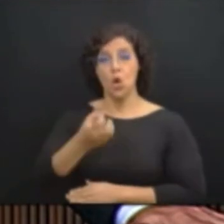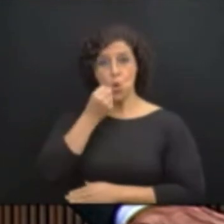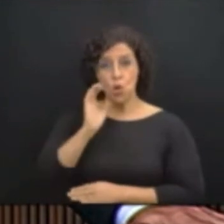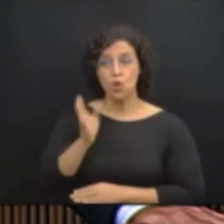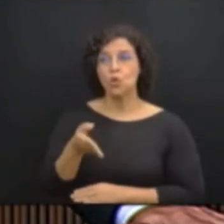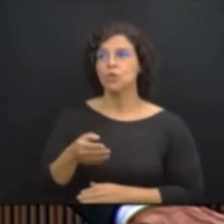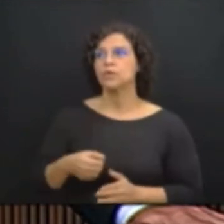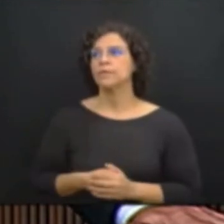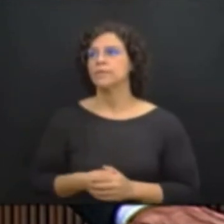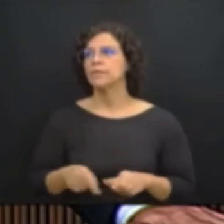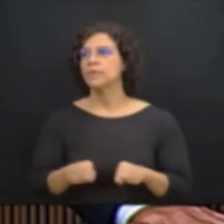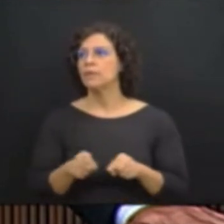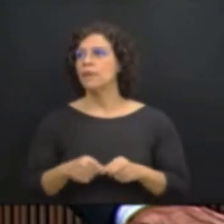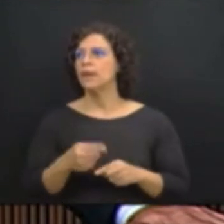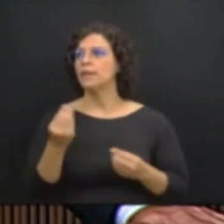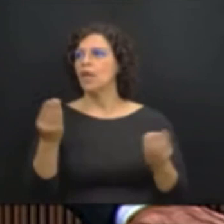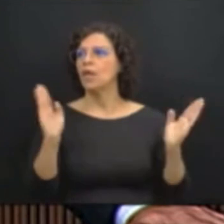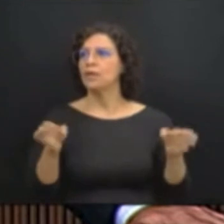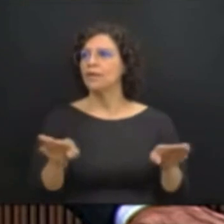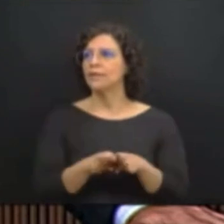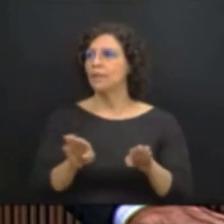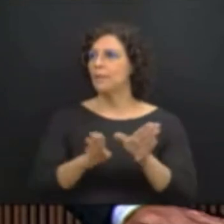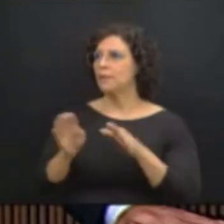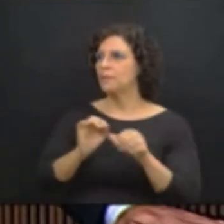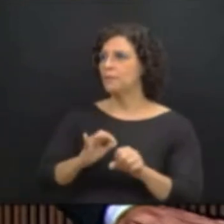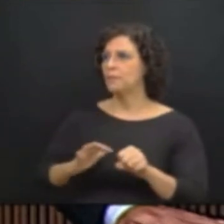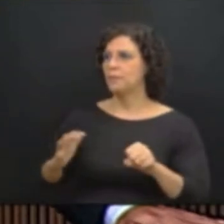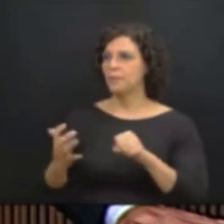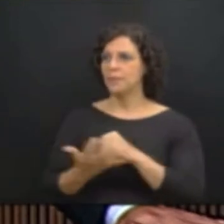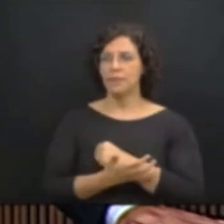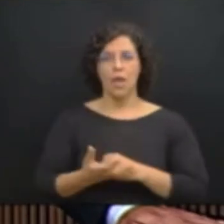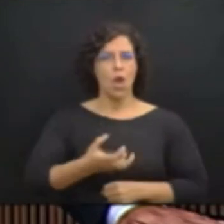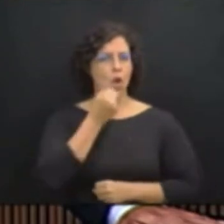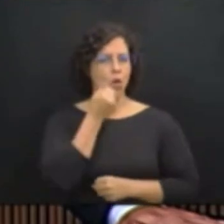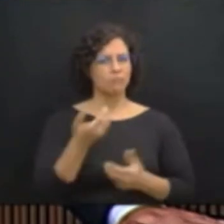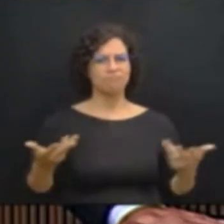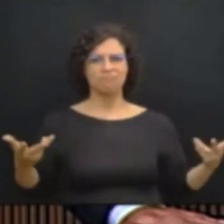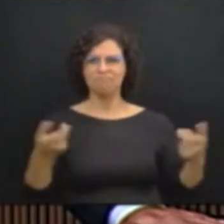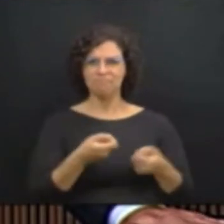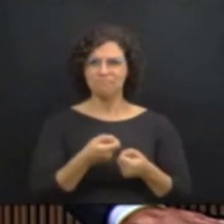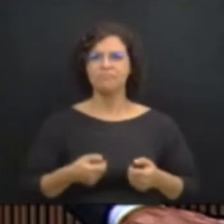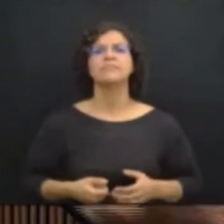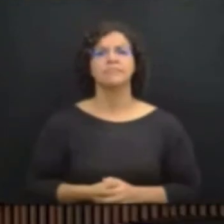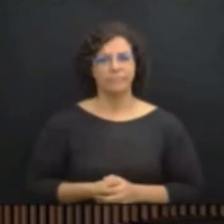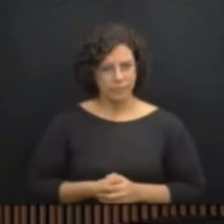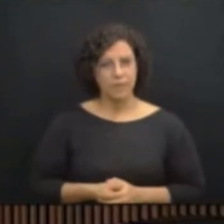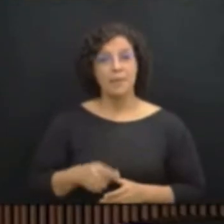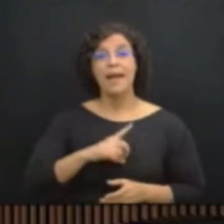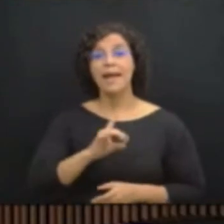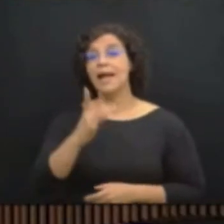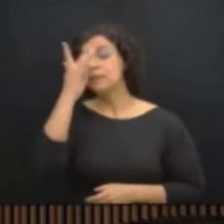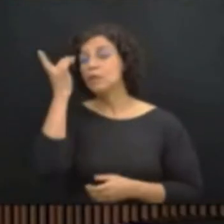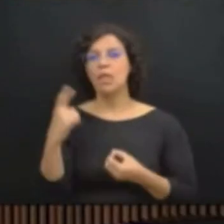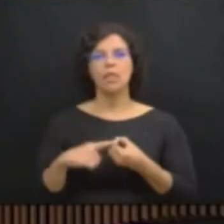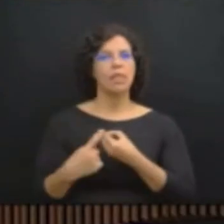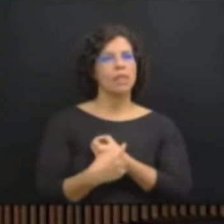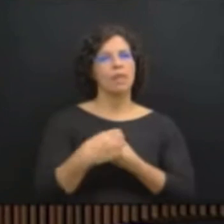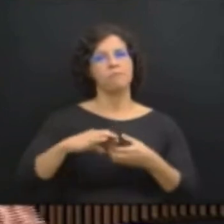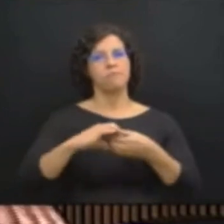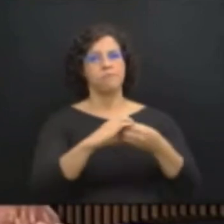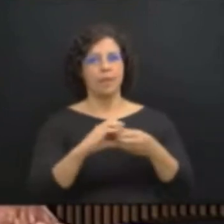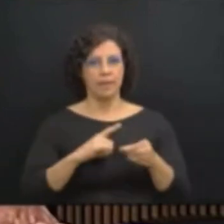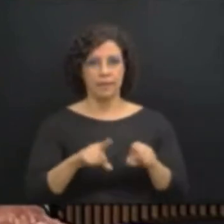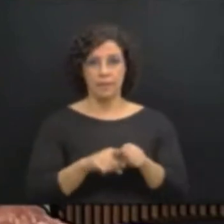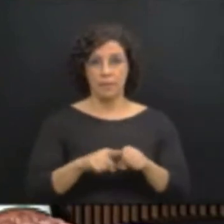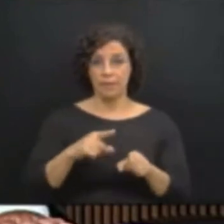e tem dado, inclusive durante a pandemia, lucros absurdos para os seus acionistas, tendo uma